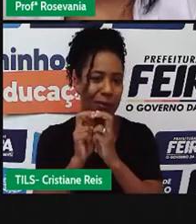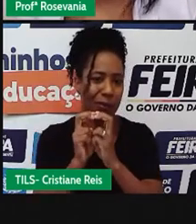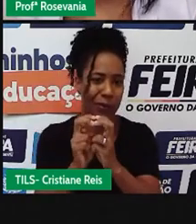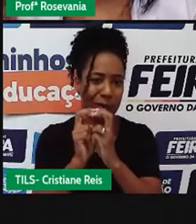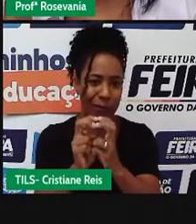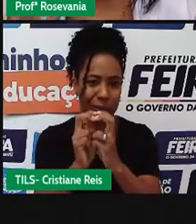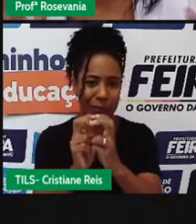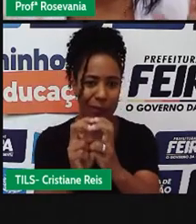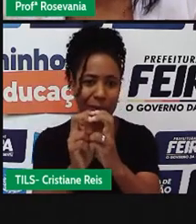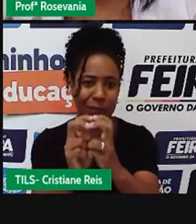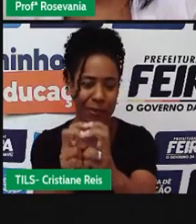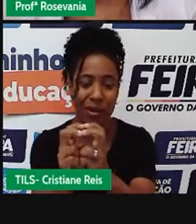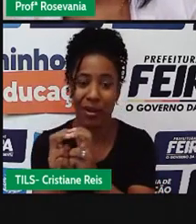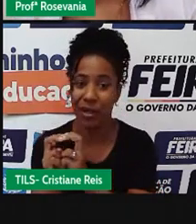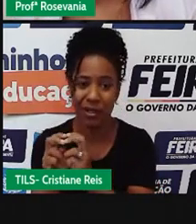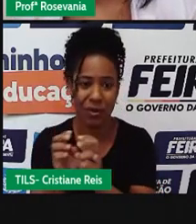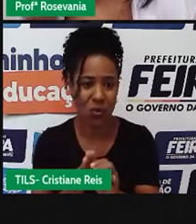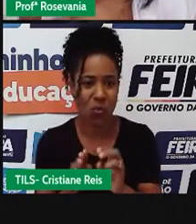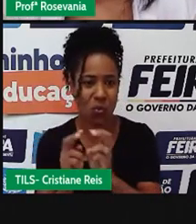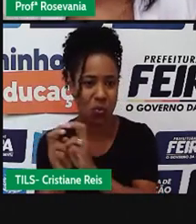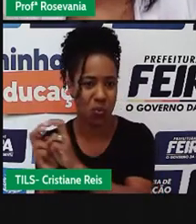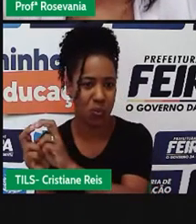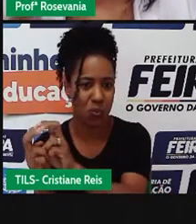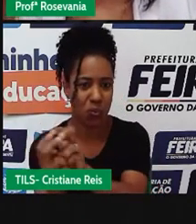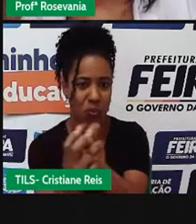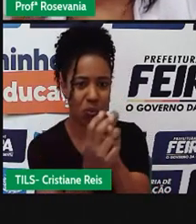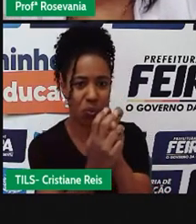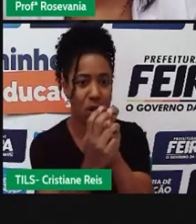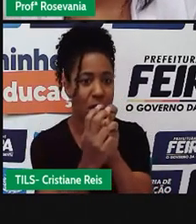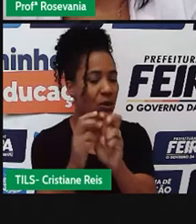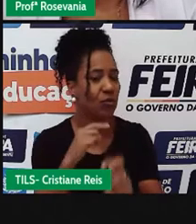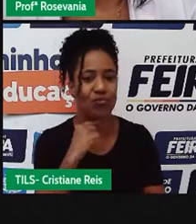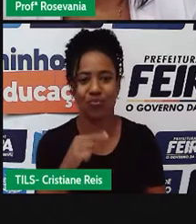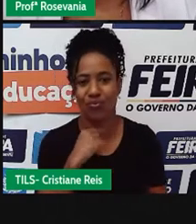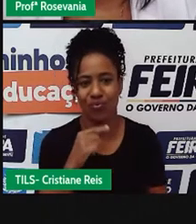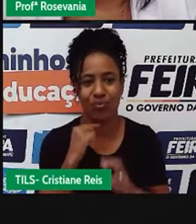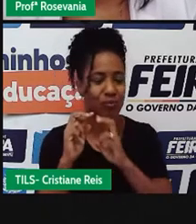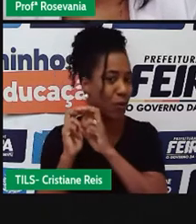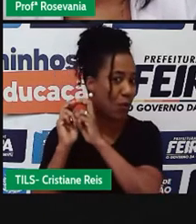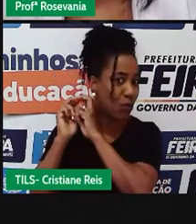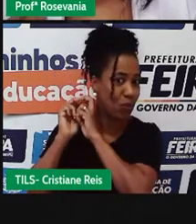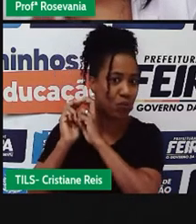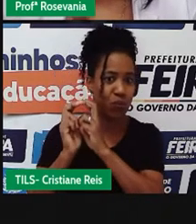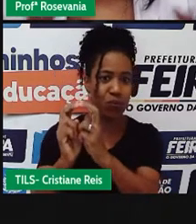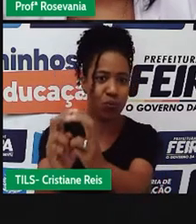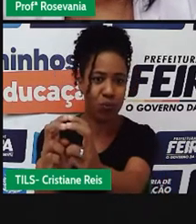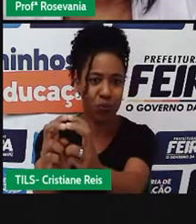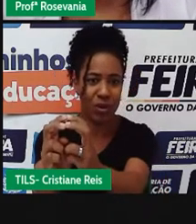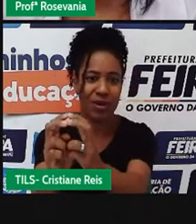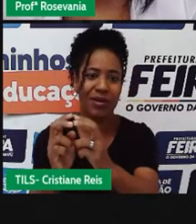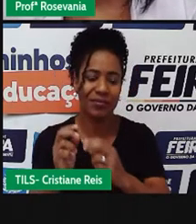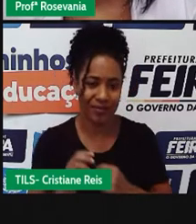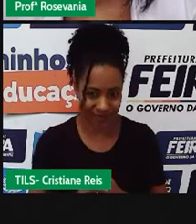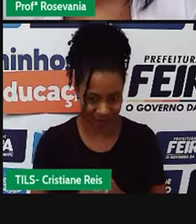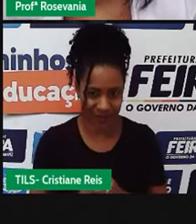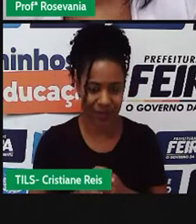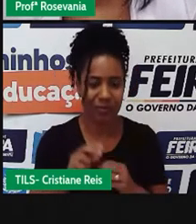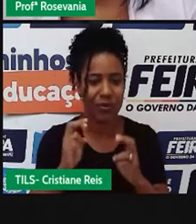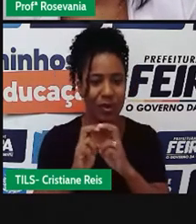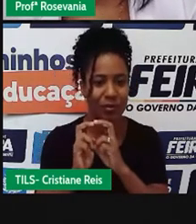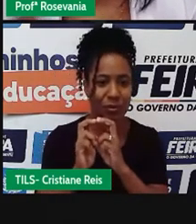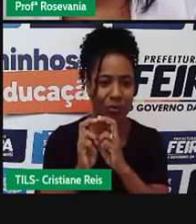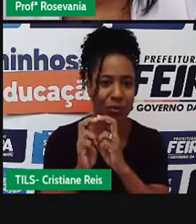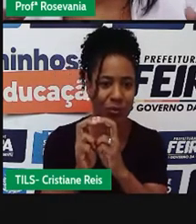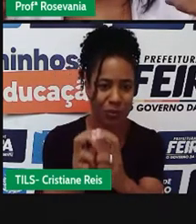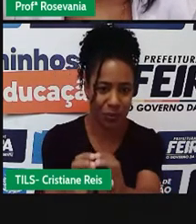ter todo um estudo da área, de como vão, né, ser colocados os trilhos, porque não pode dar nada errado, porque aí pode